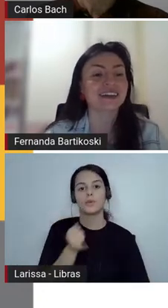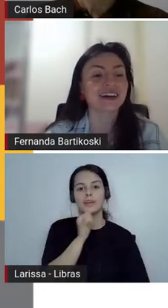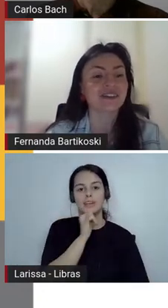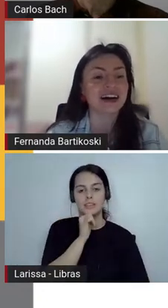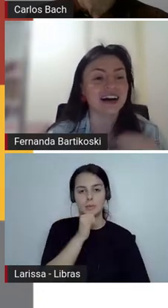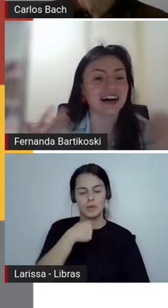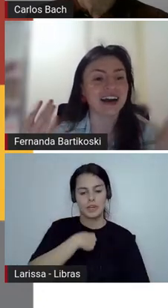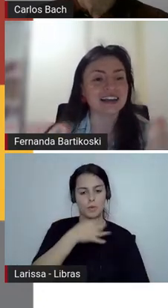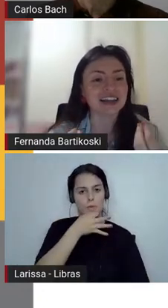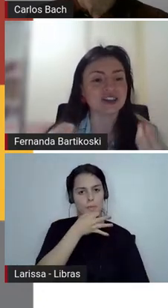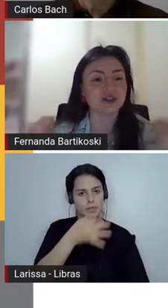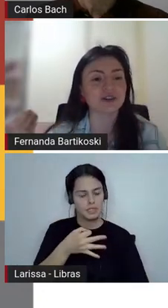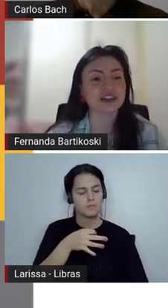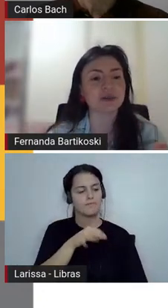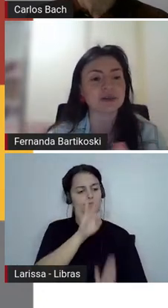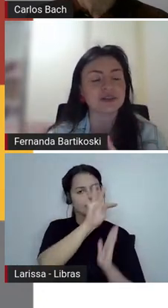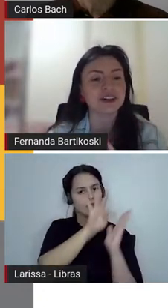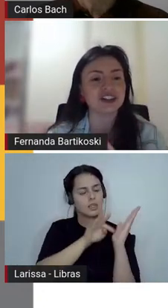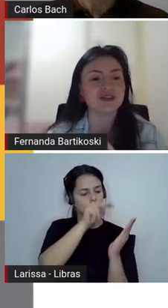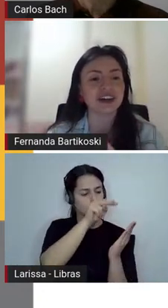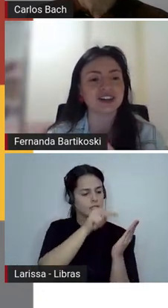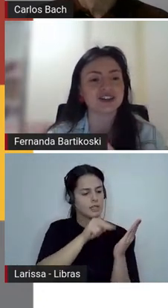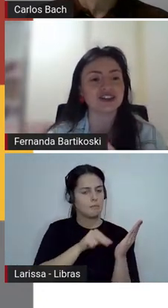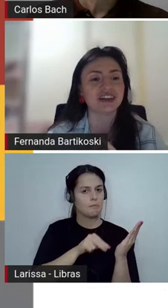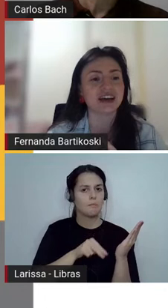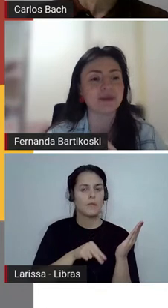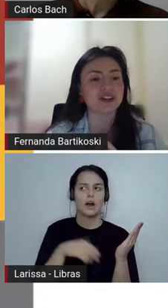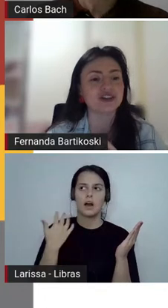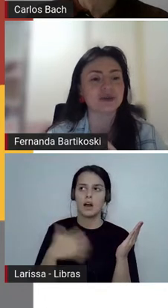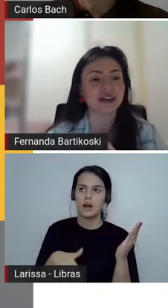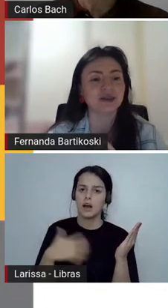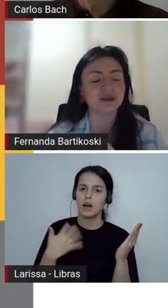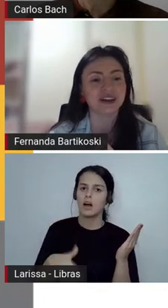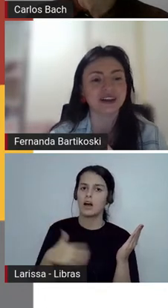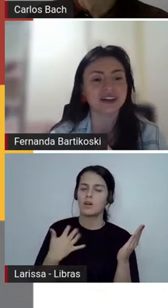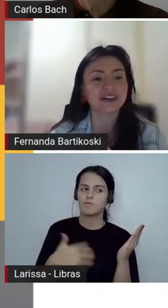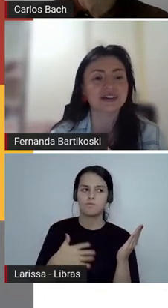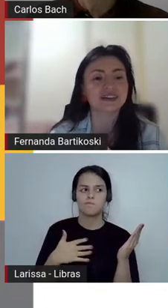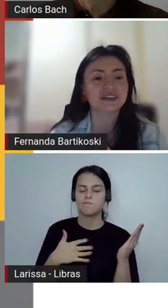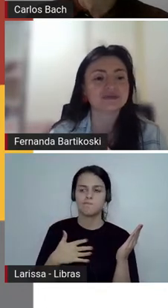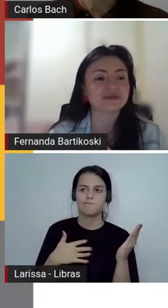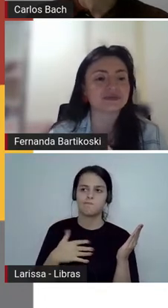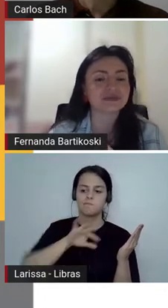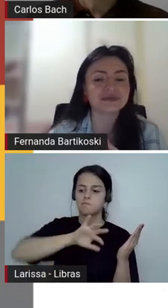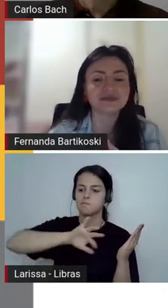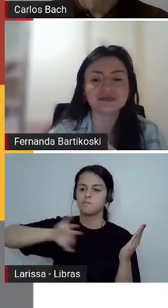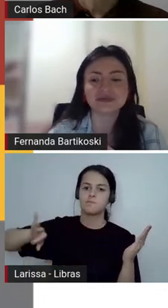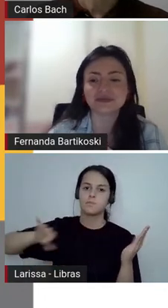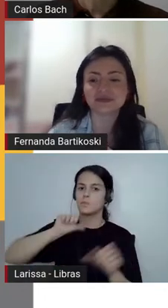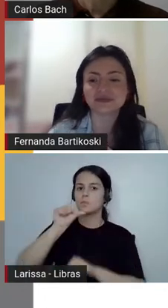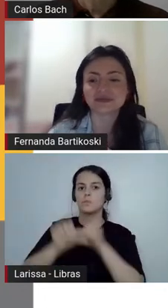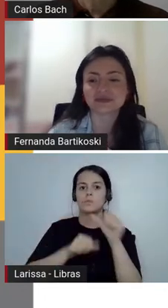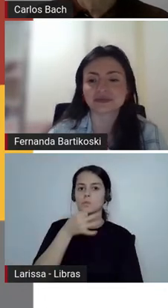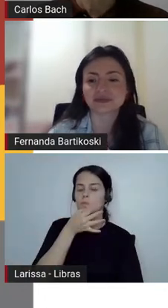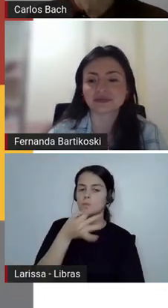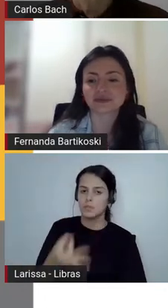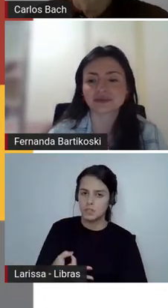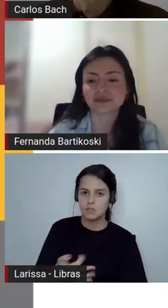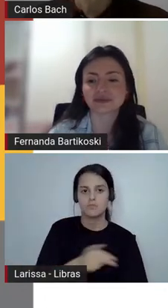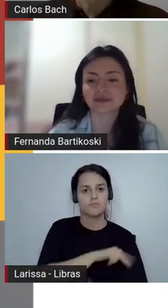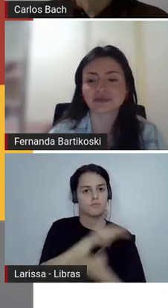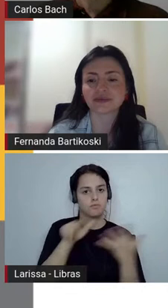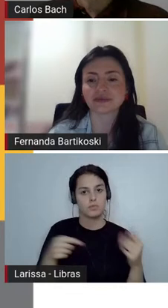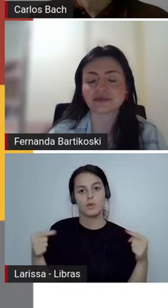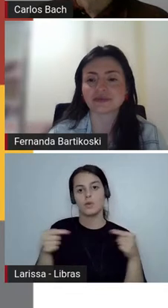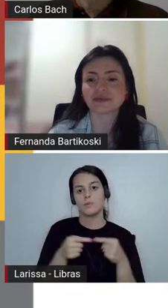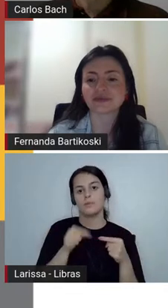então, é essa atitude responsiva ativa que a gente tem a partir de uma leitura. É, aqui a